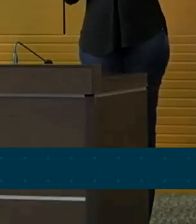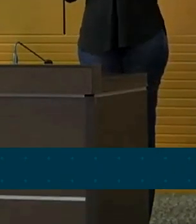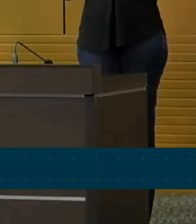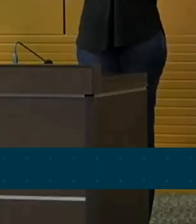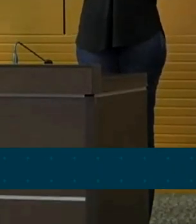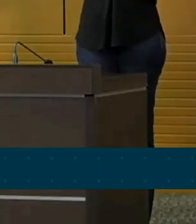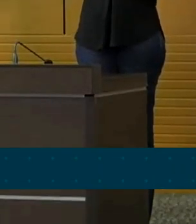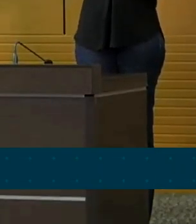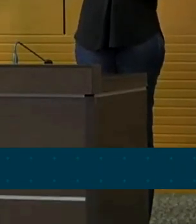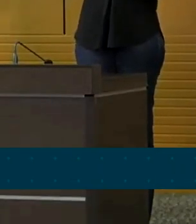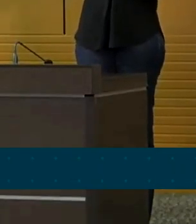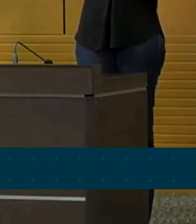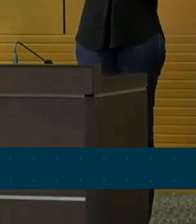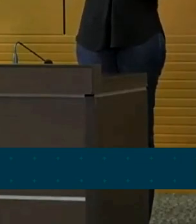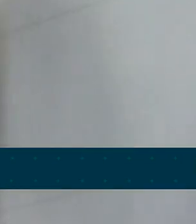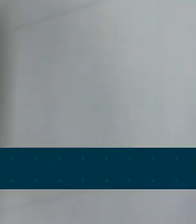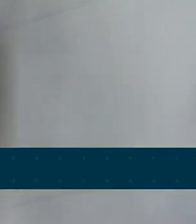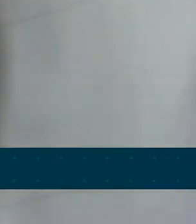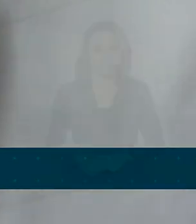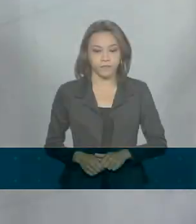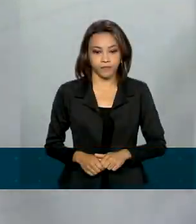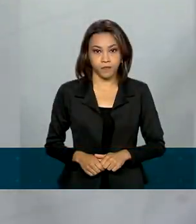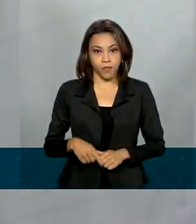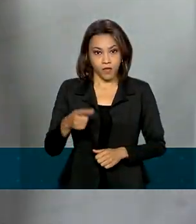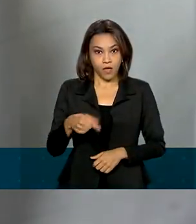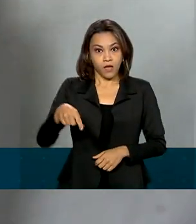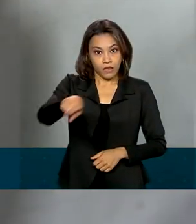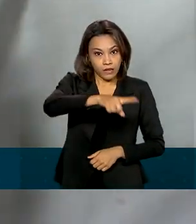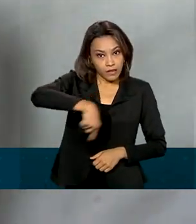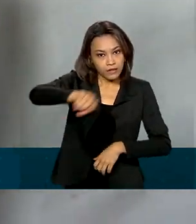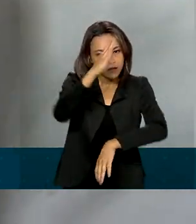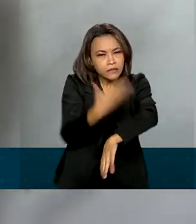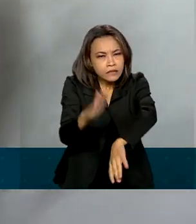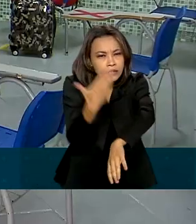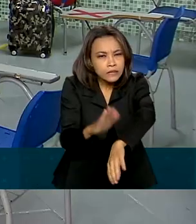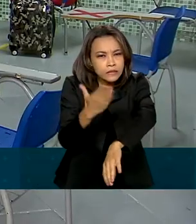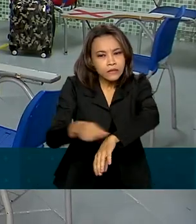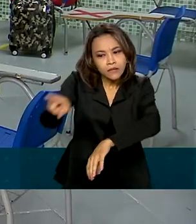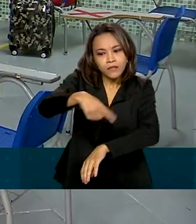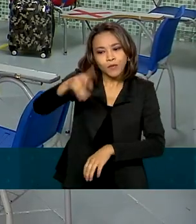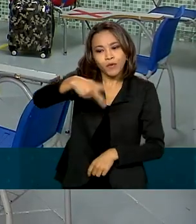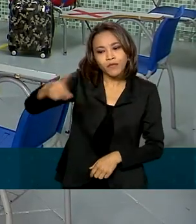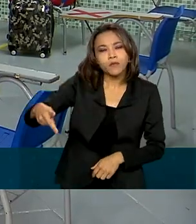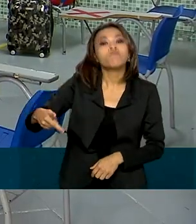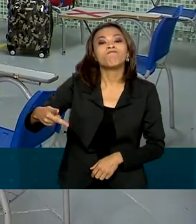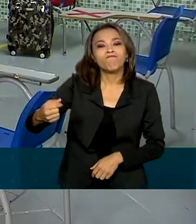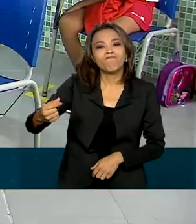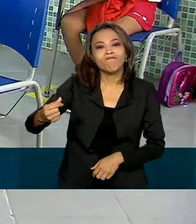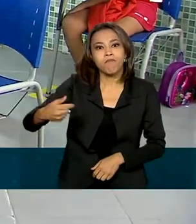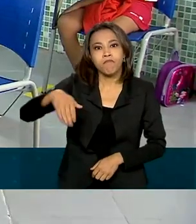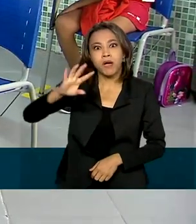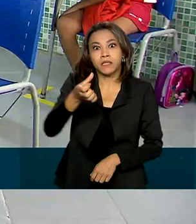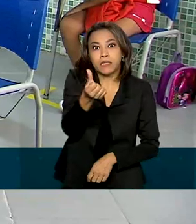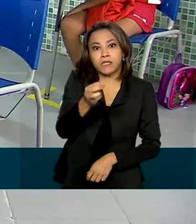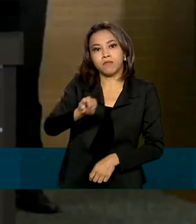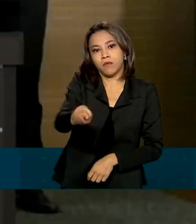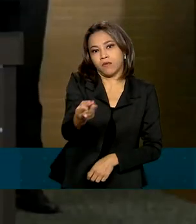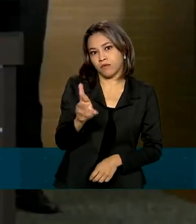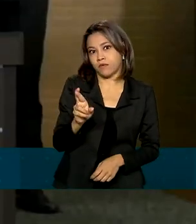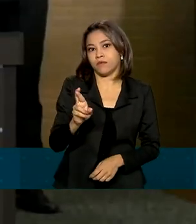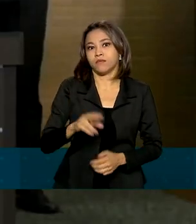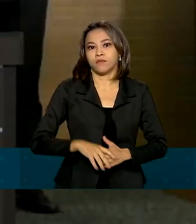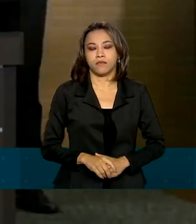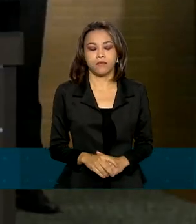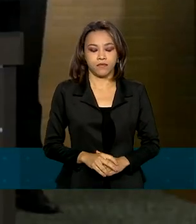ocorreram naquele país nos últimos anos. O investimento na capacitação dos professores é de mais de seis milhões de reais.